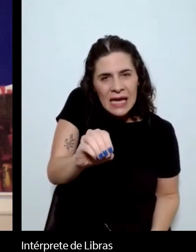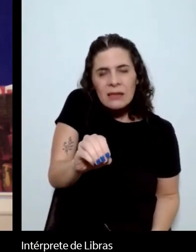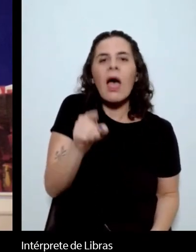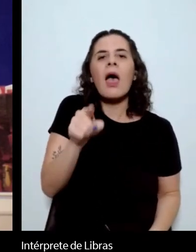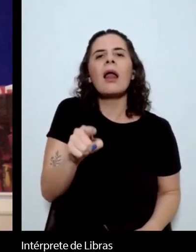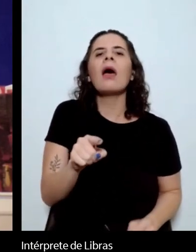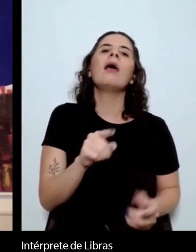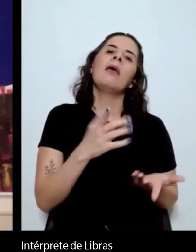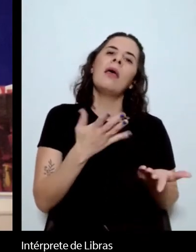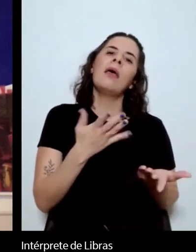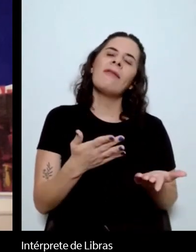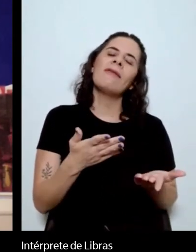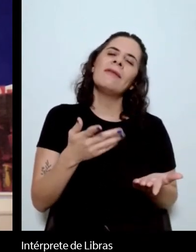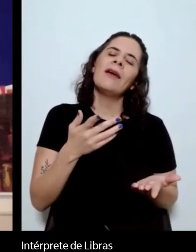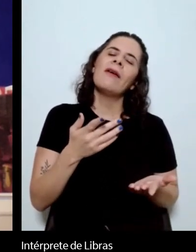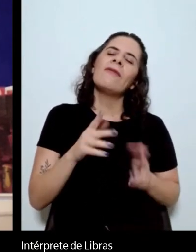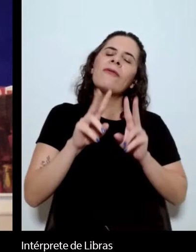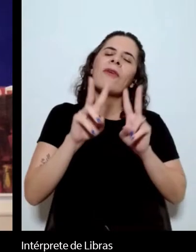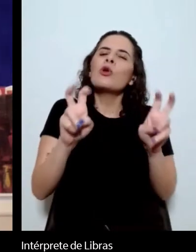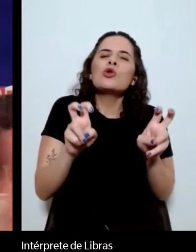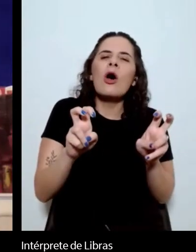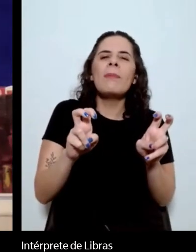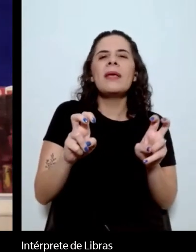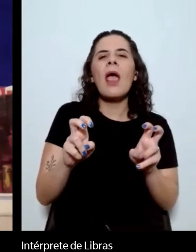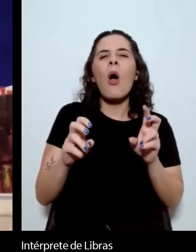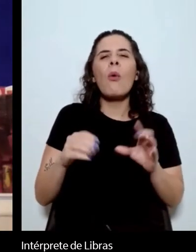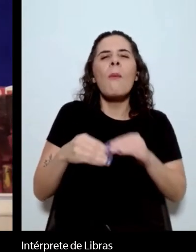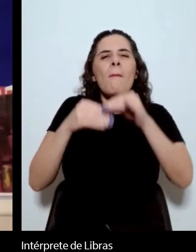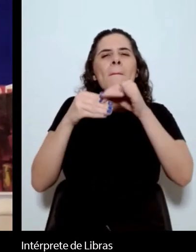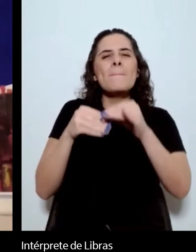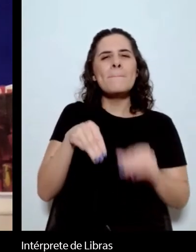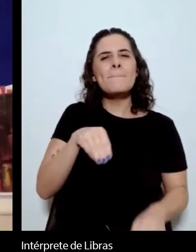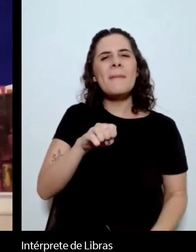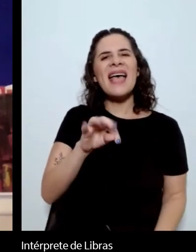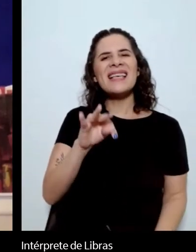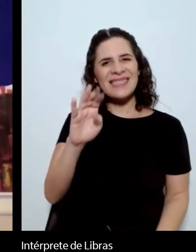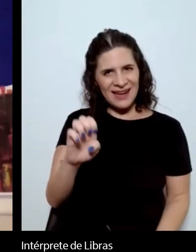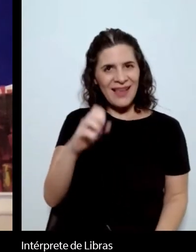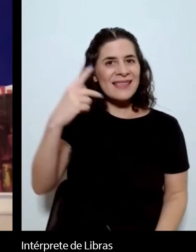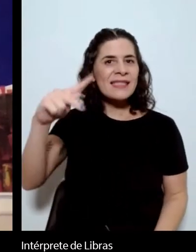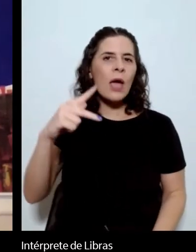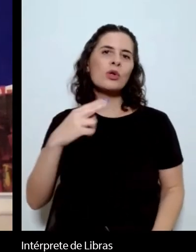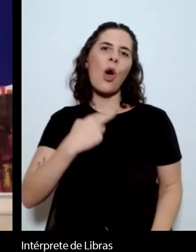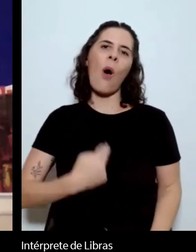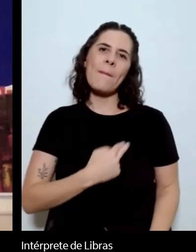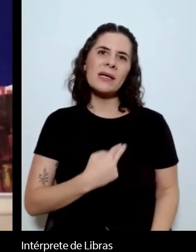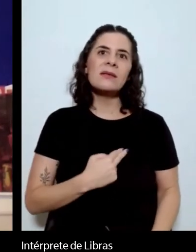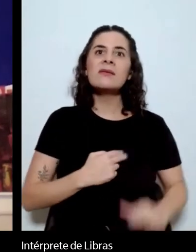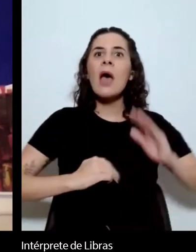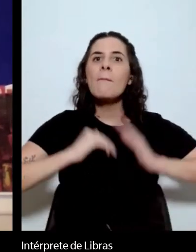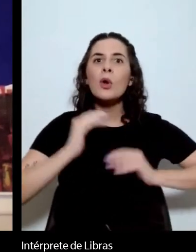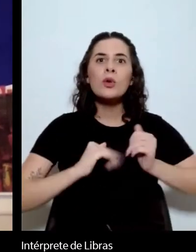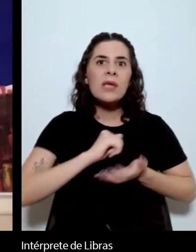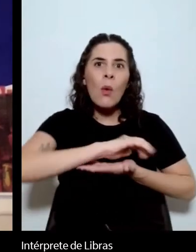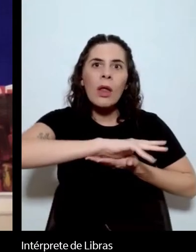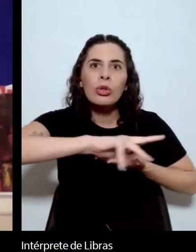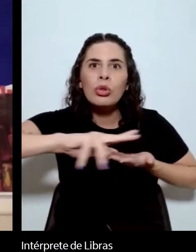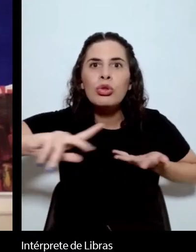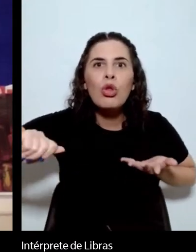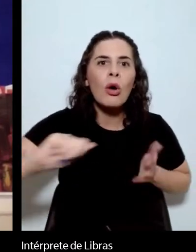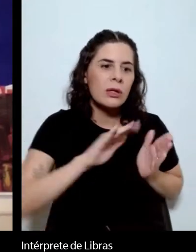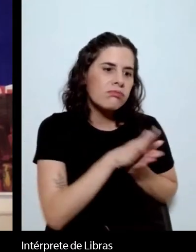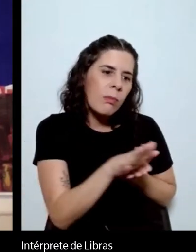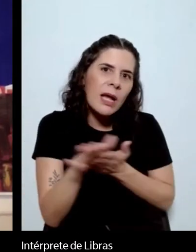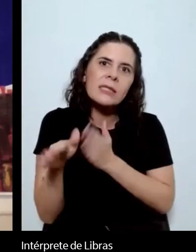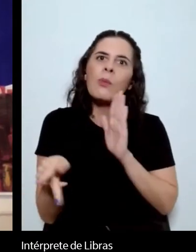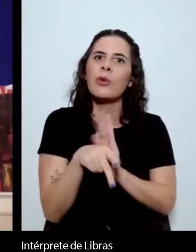Master and His Novels, que é um tipo de apresentação panorâmica da produção de Machado de Assis. Então, por incrível